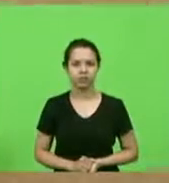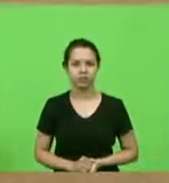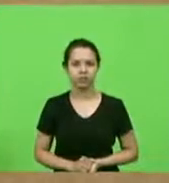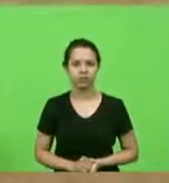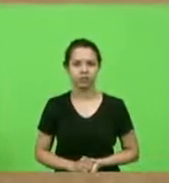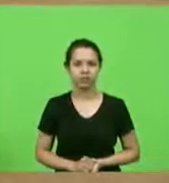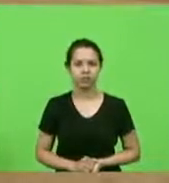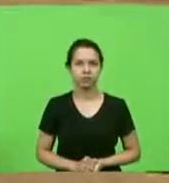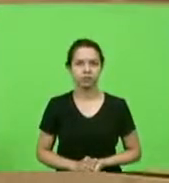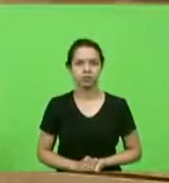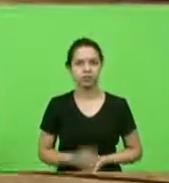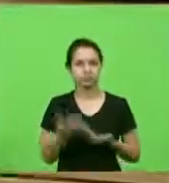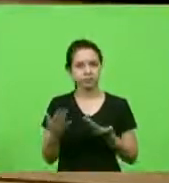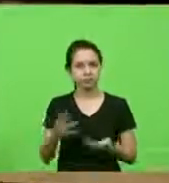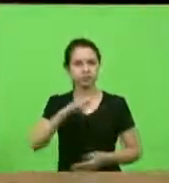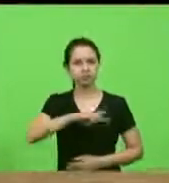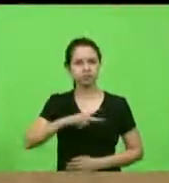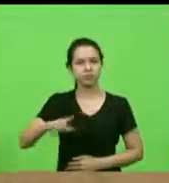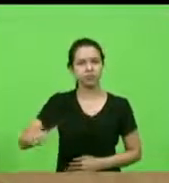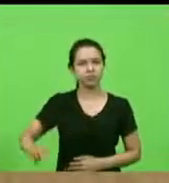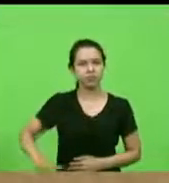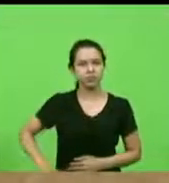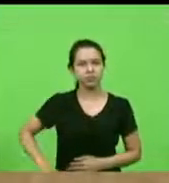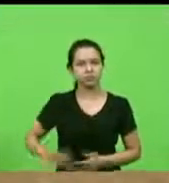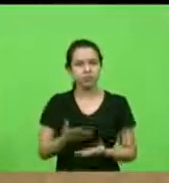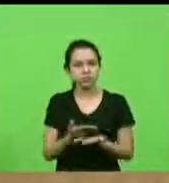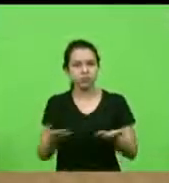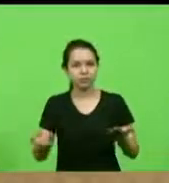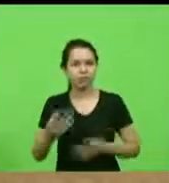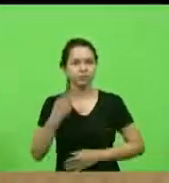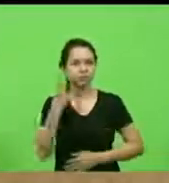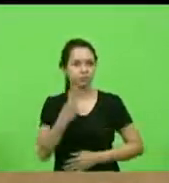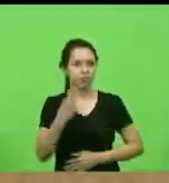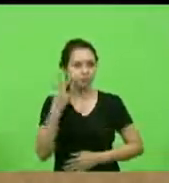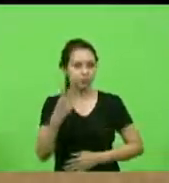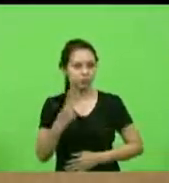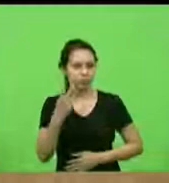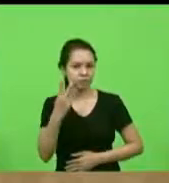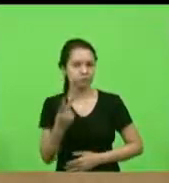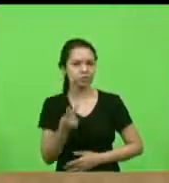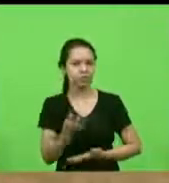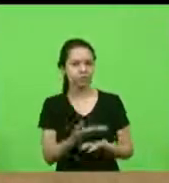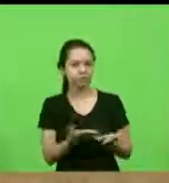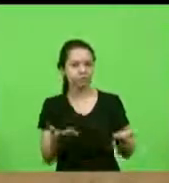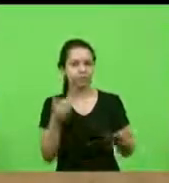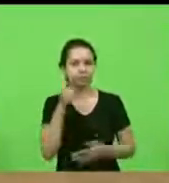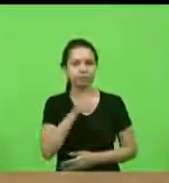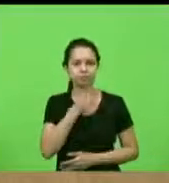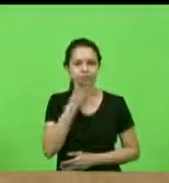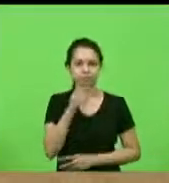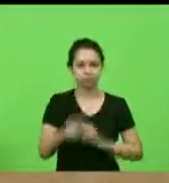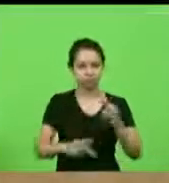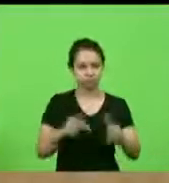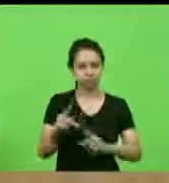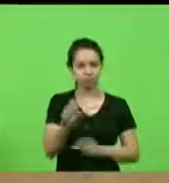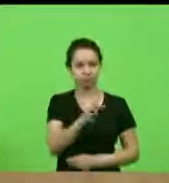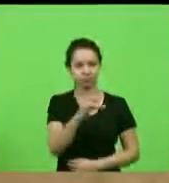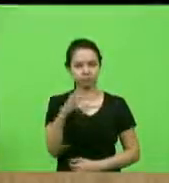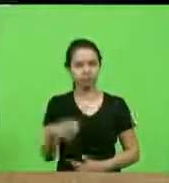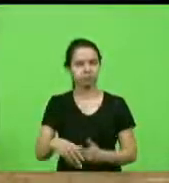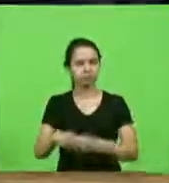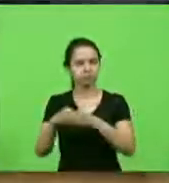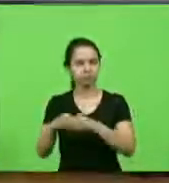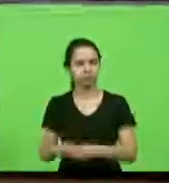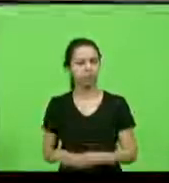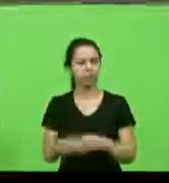Senhor presidente, senhores parlamentares, senhoras parlamentares, a todo o povo de Santa Catarina, cumprimentá-los.